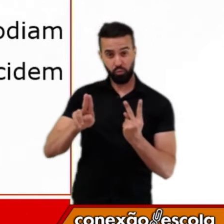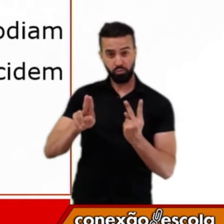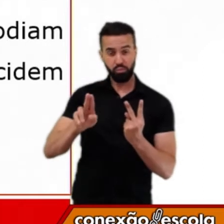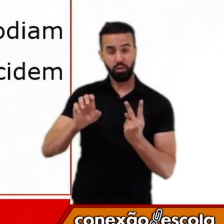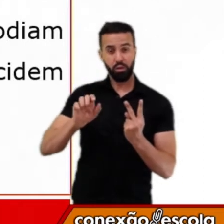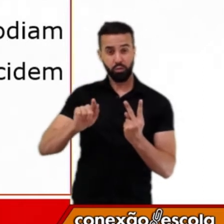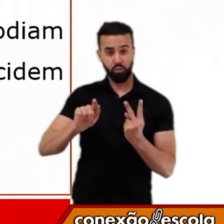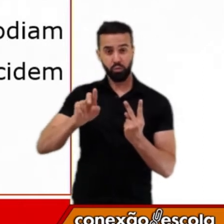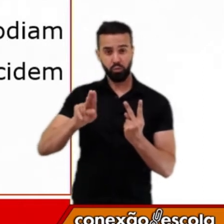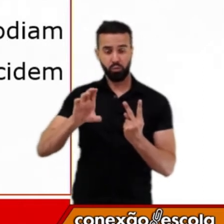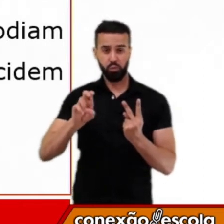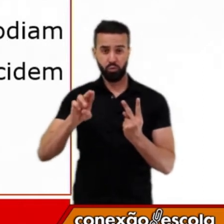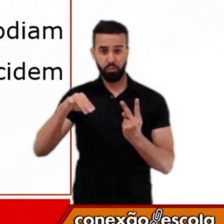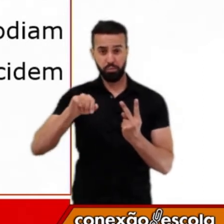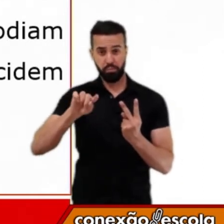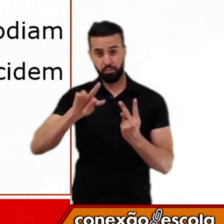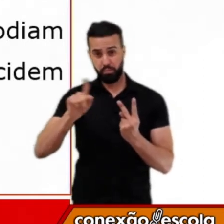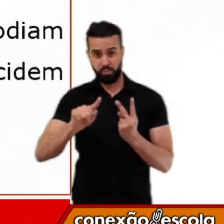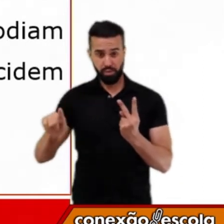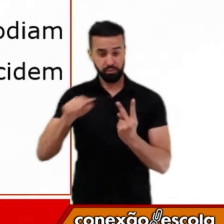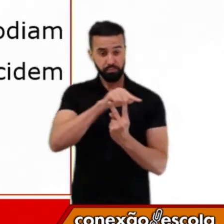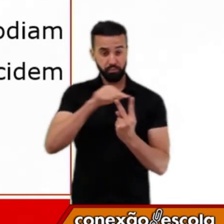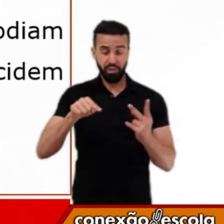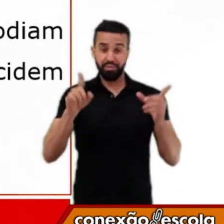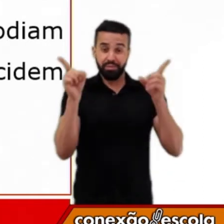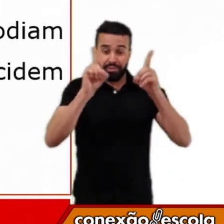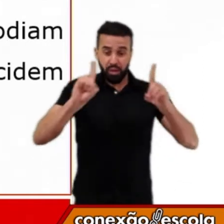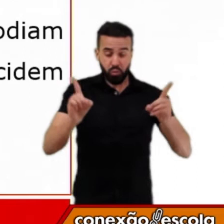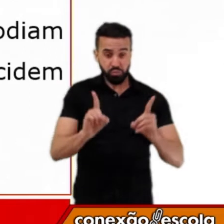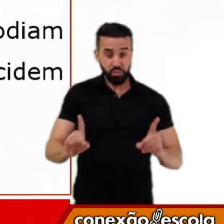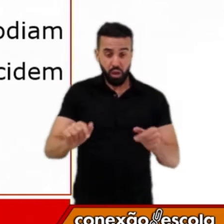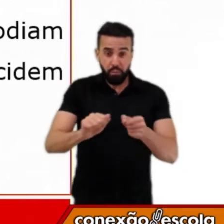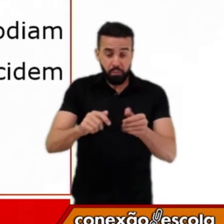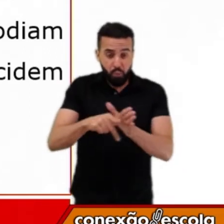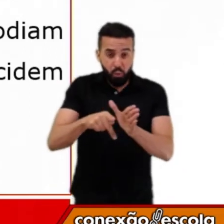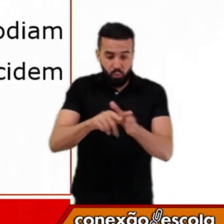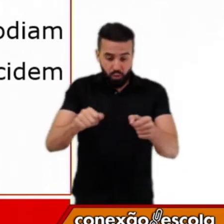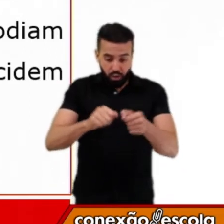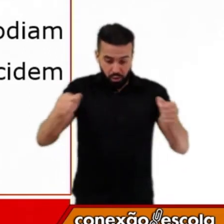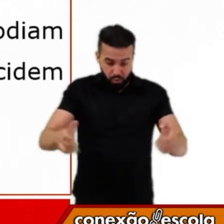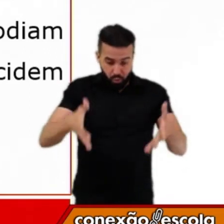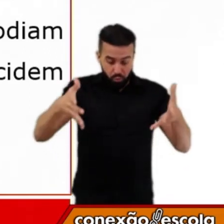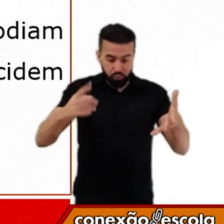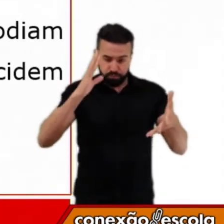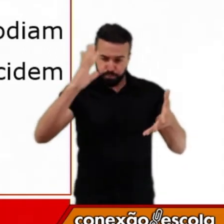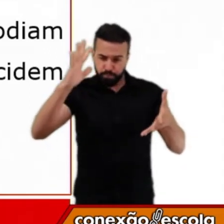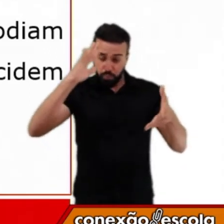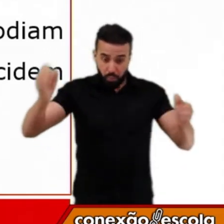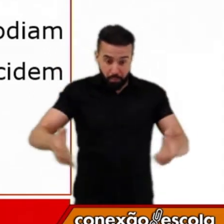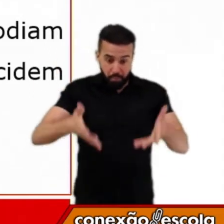primordiais, que criam o mundo apenas com seu pensamento, e assim todos os animais, que